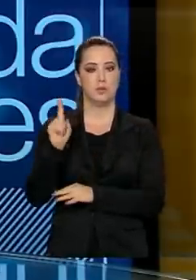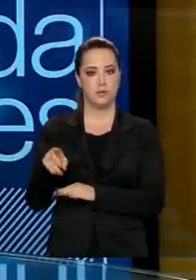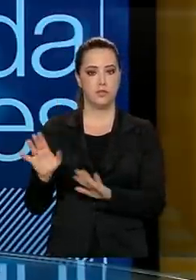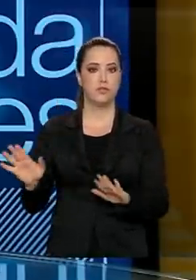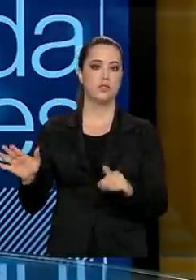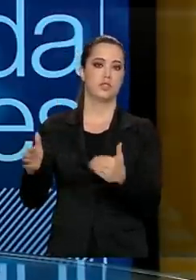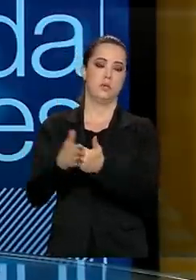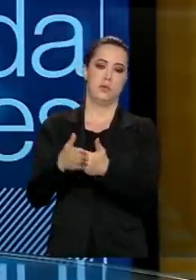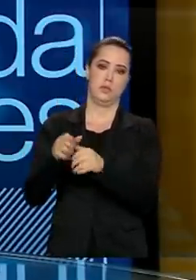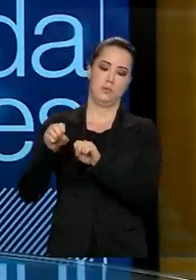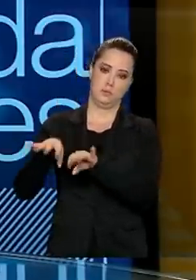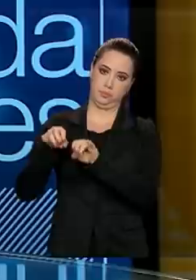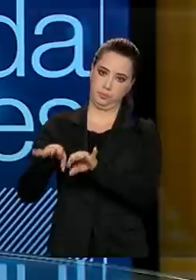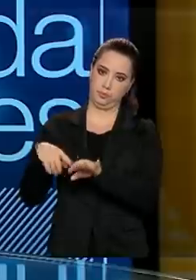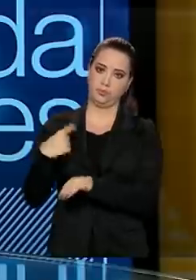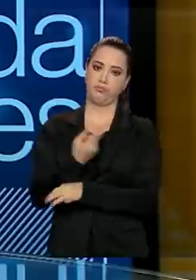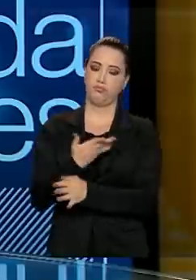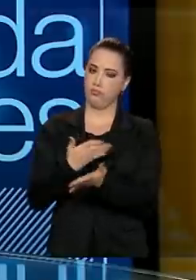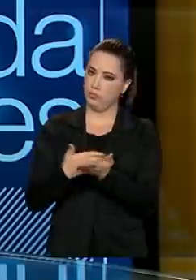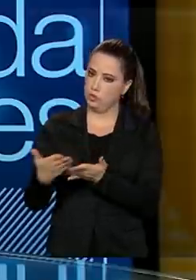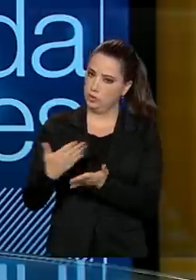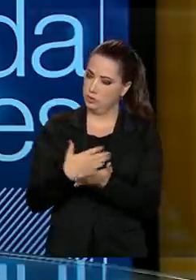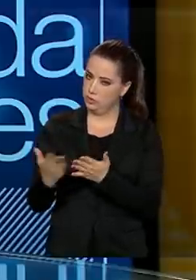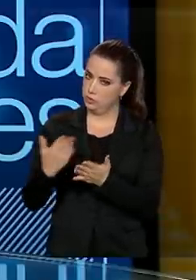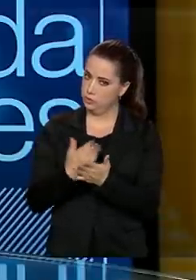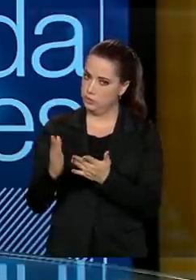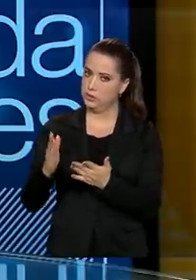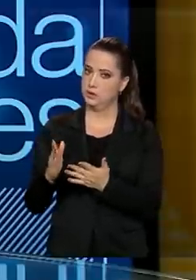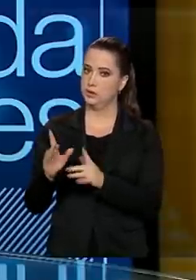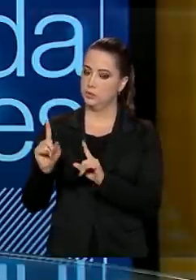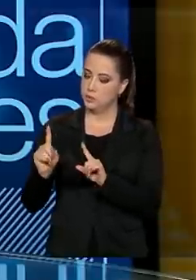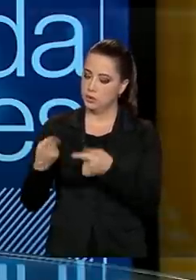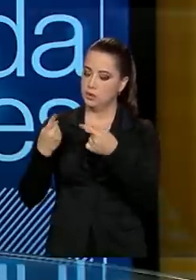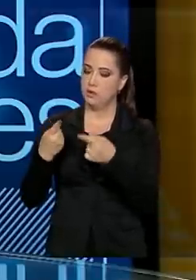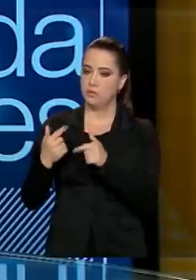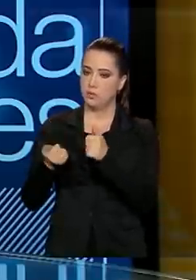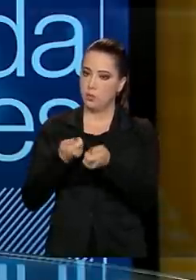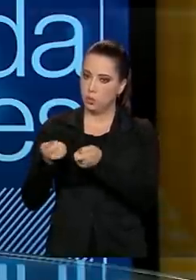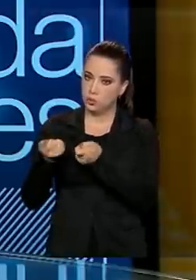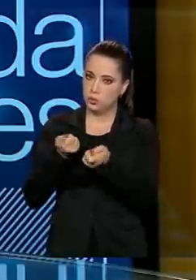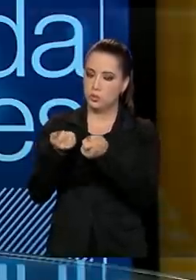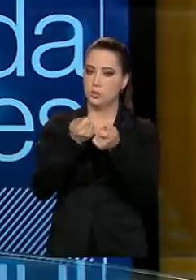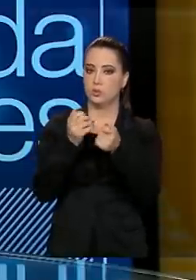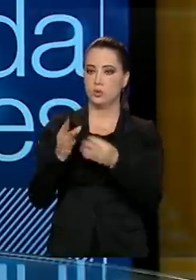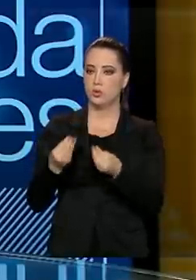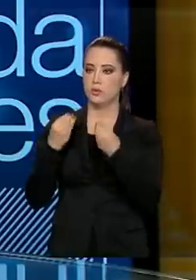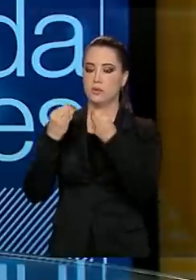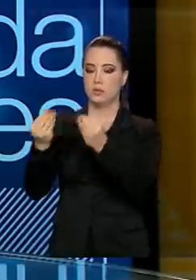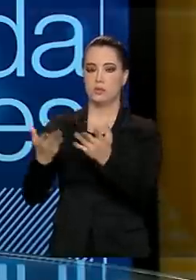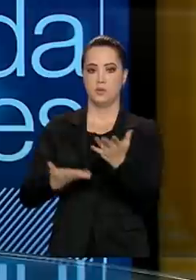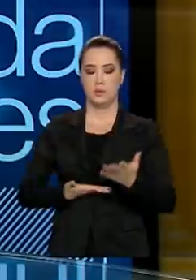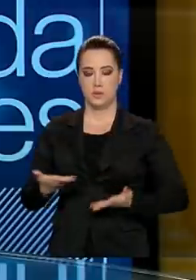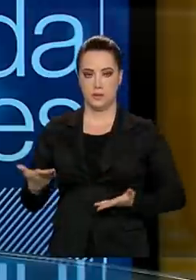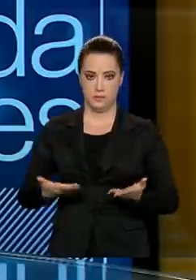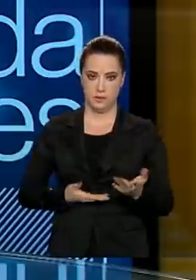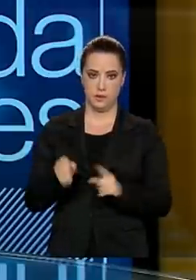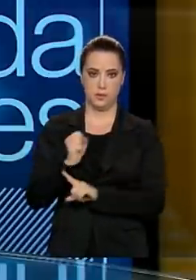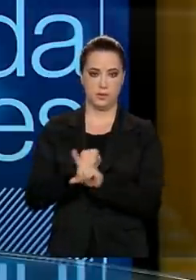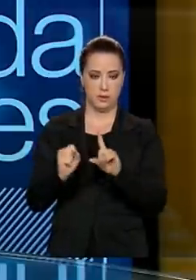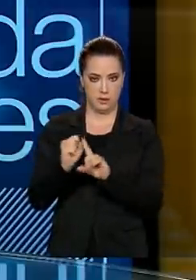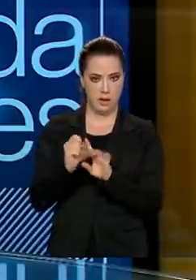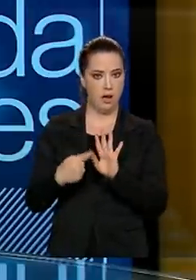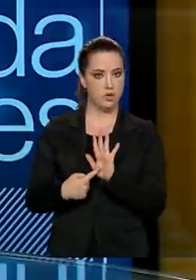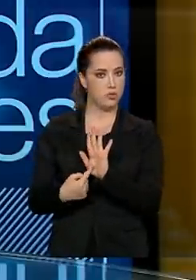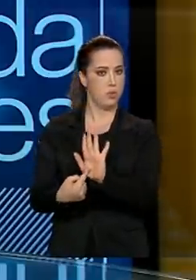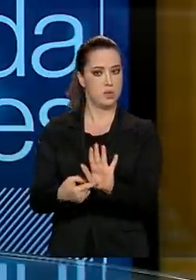suspensão das aulas. E nós começamos aí, o grande desafio foi fazer esse monitoramento e prestar um serviço público à sociedade, mostrar para a